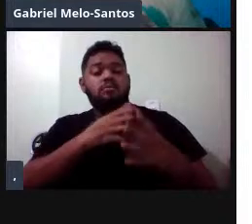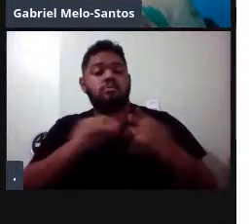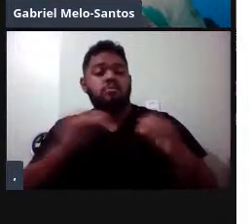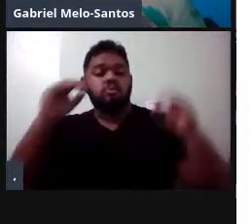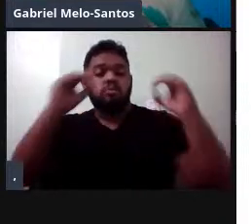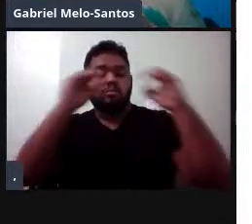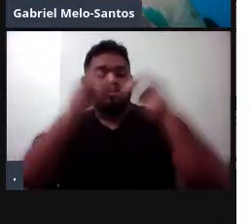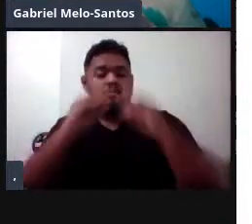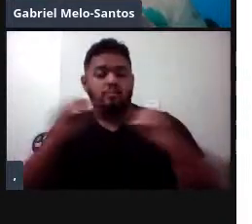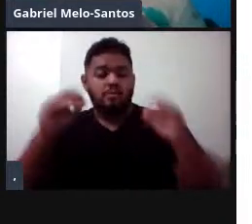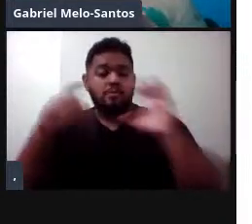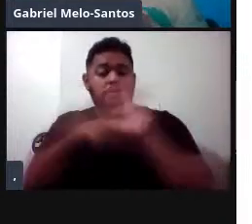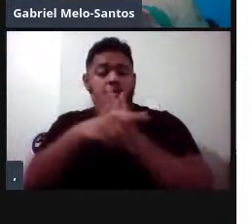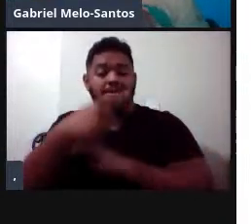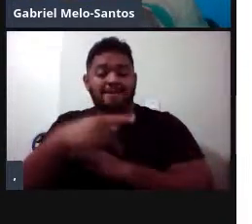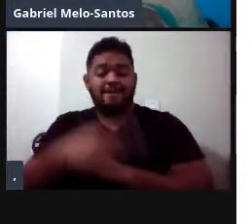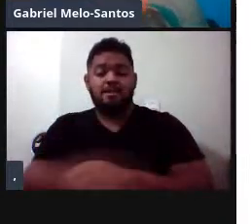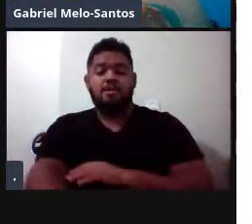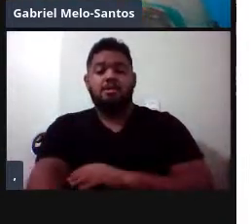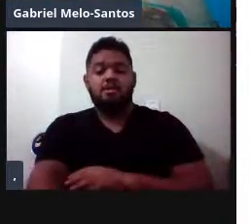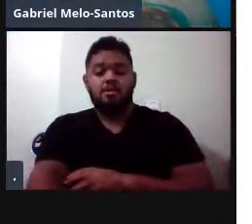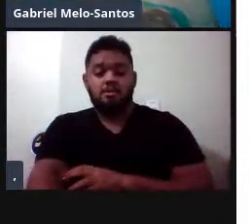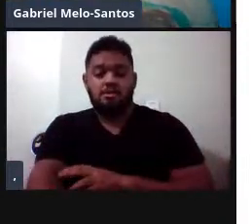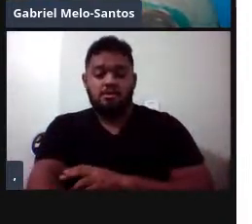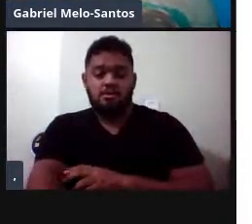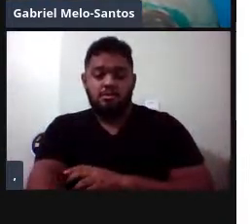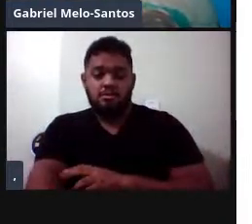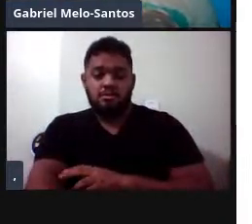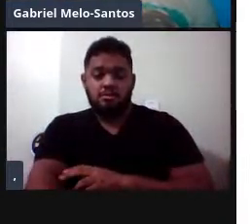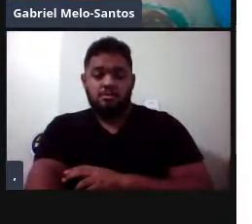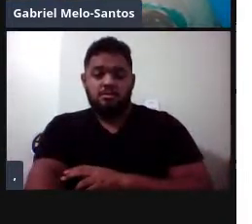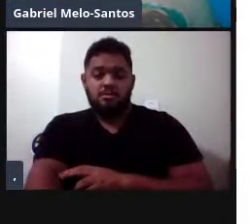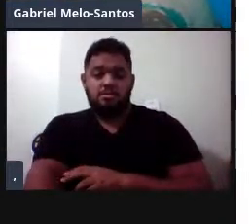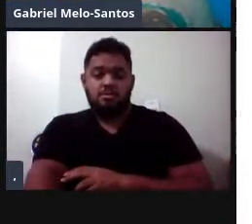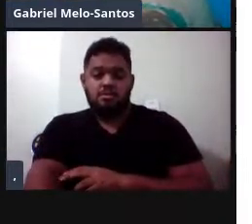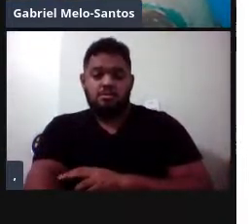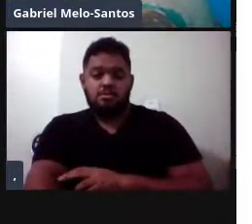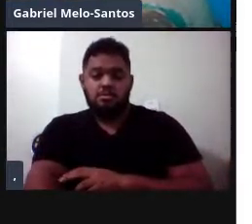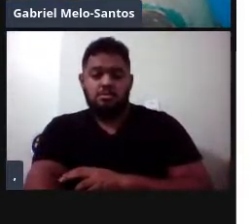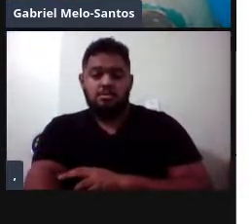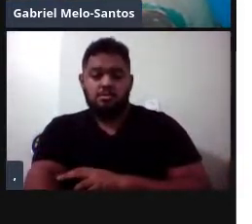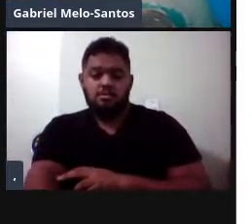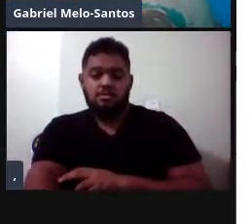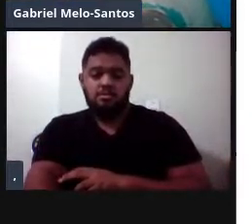quando ele entra em contato com a mãe. E aí a gente conseguia identificar.